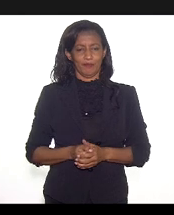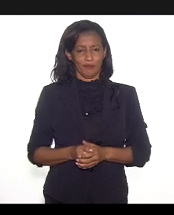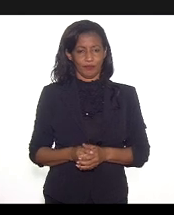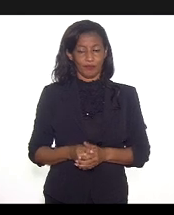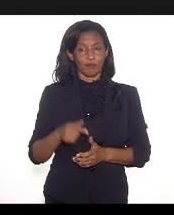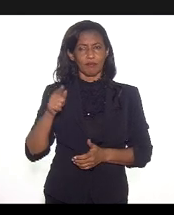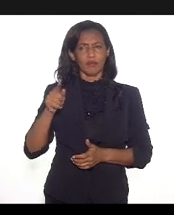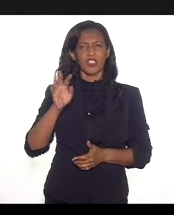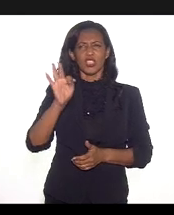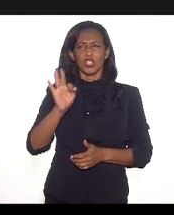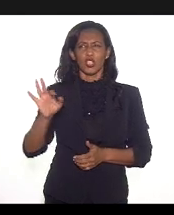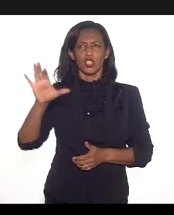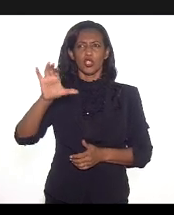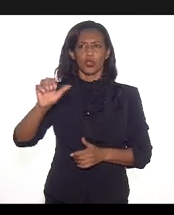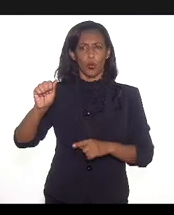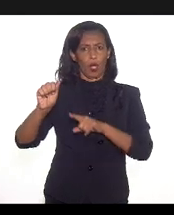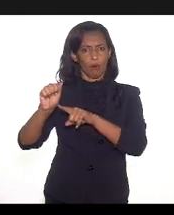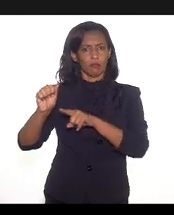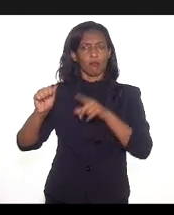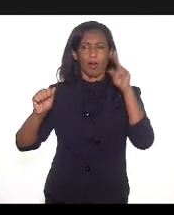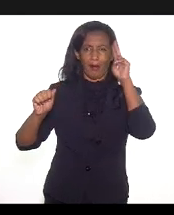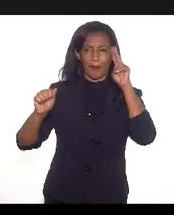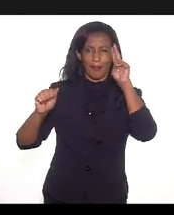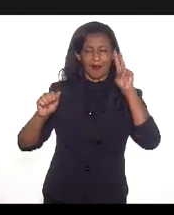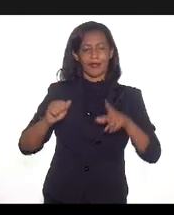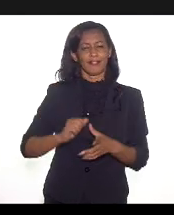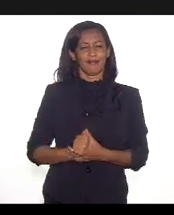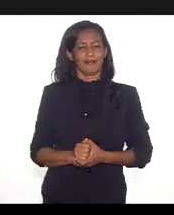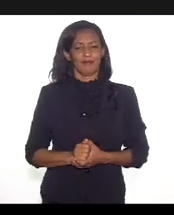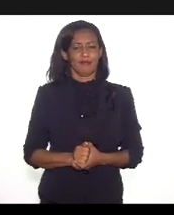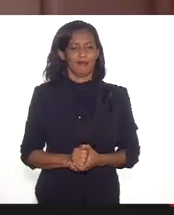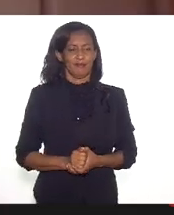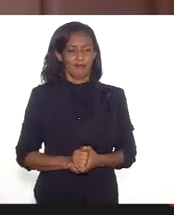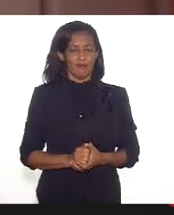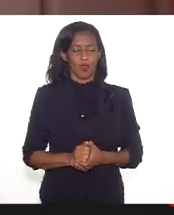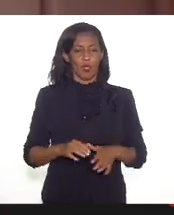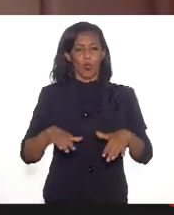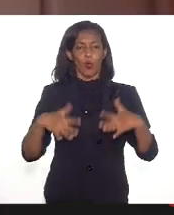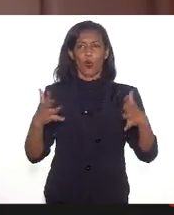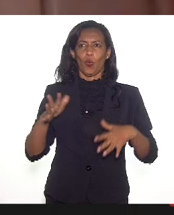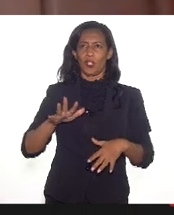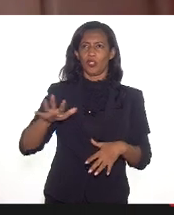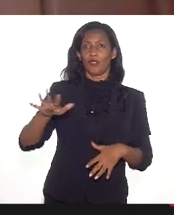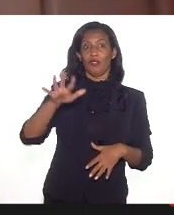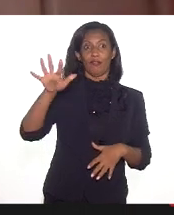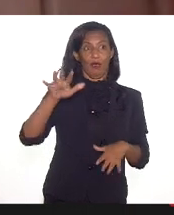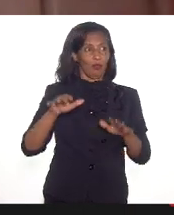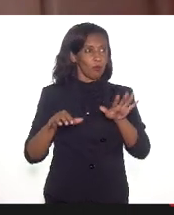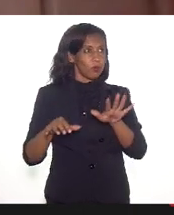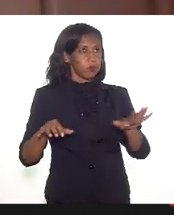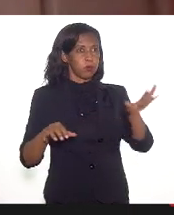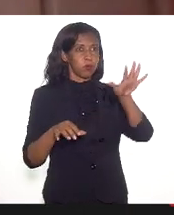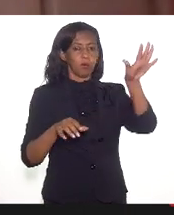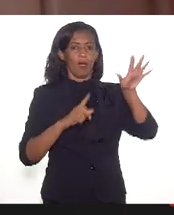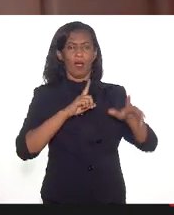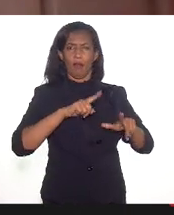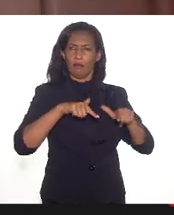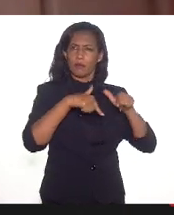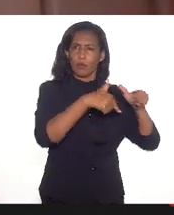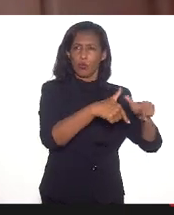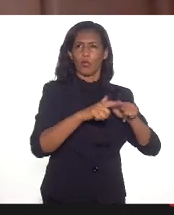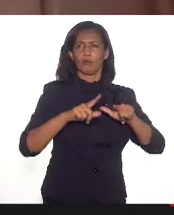na Grande Tijuca, memórias da Grande Tijuca, com as favelas da Grande Tijuca, a ação ali. Então,